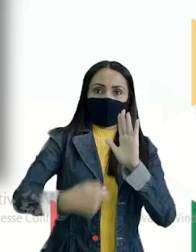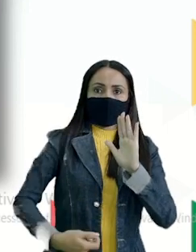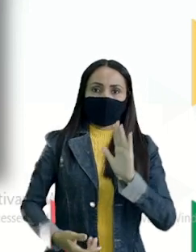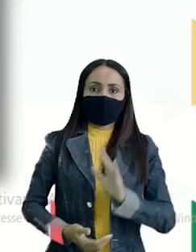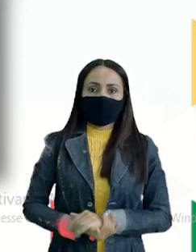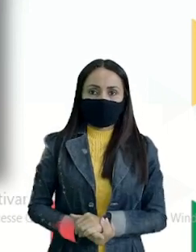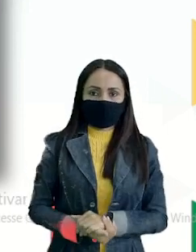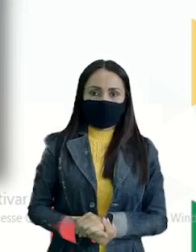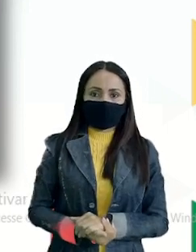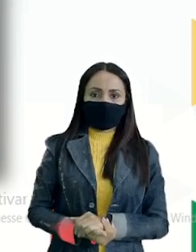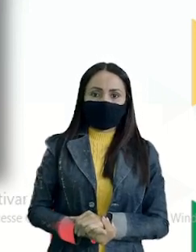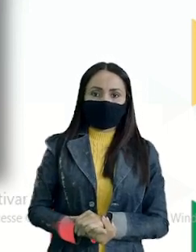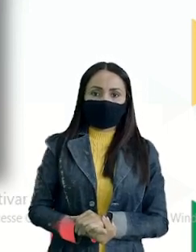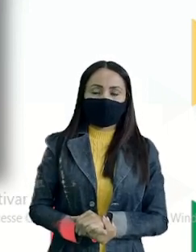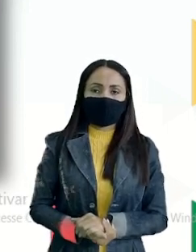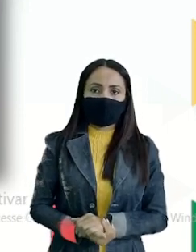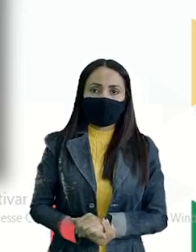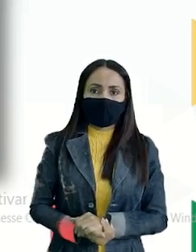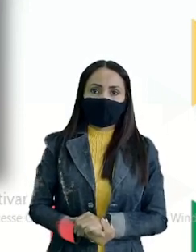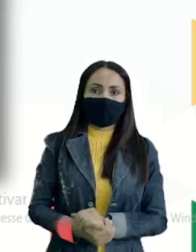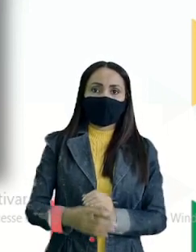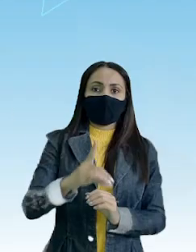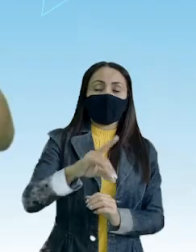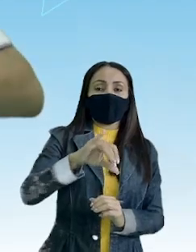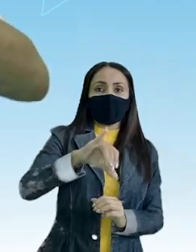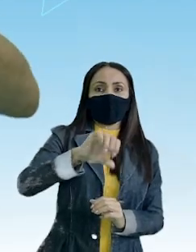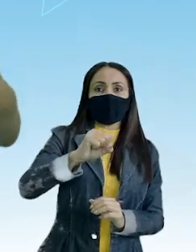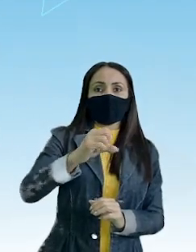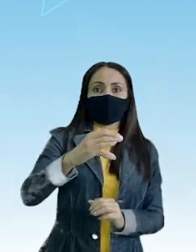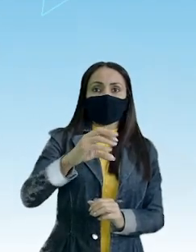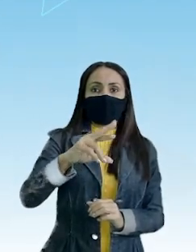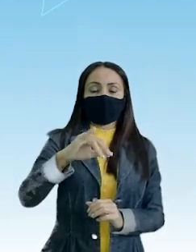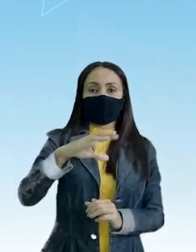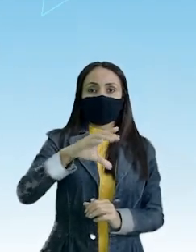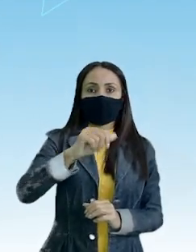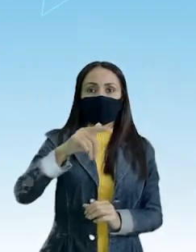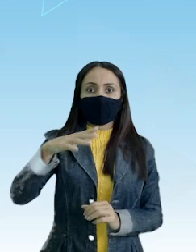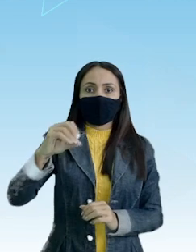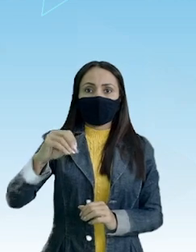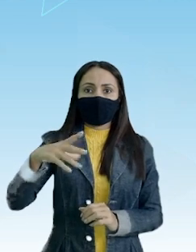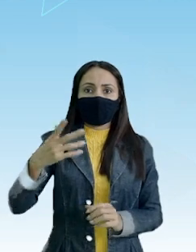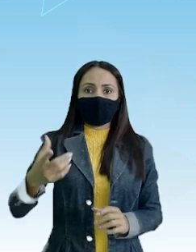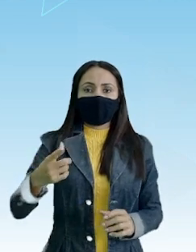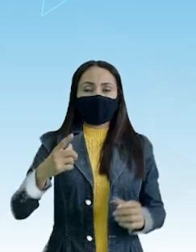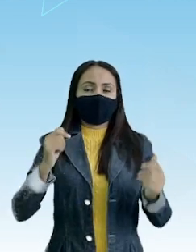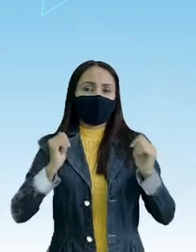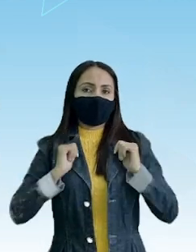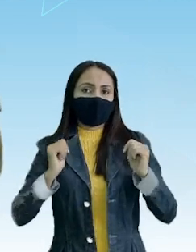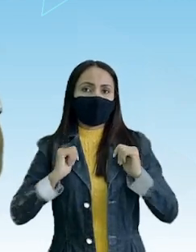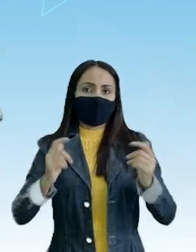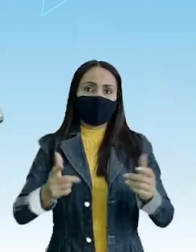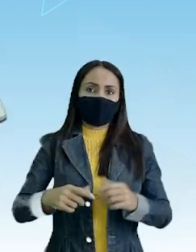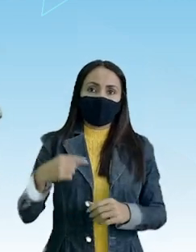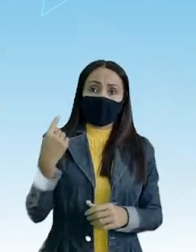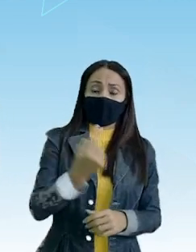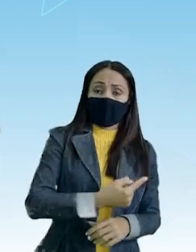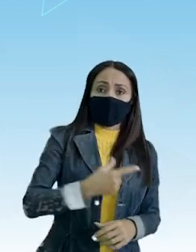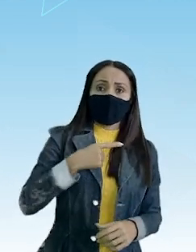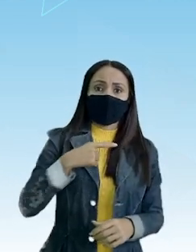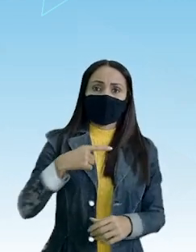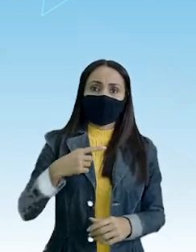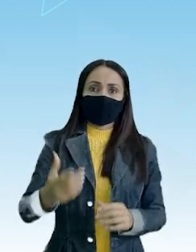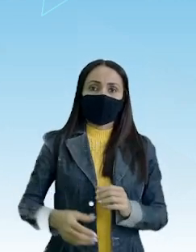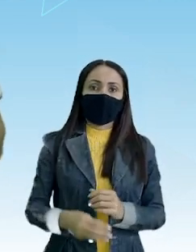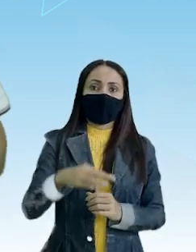Descrever Descrição É ter o que? Modéstia Nós temos O mandado E